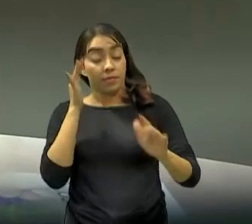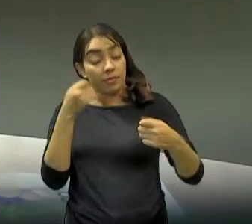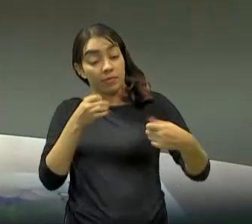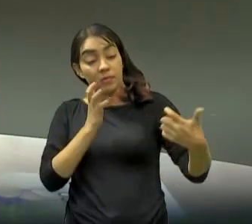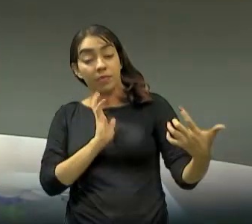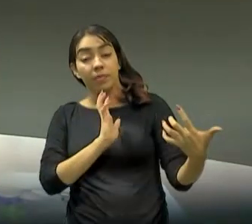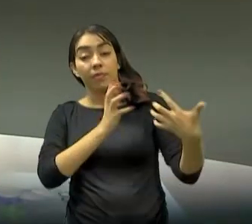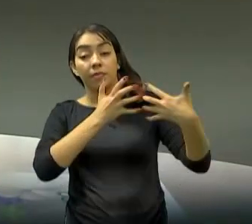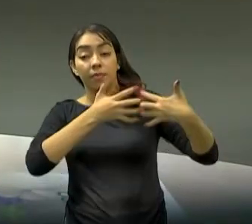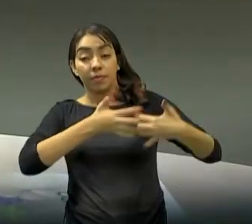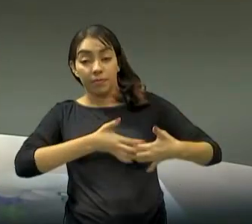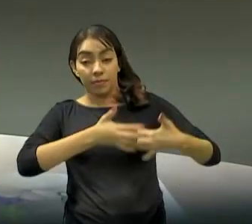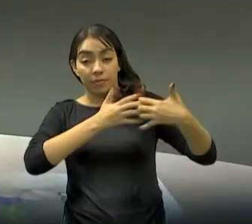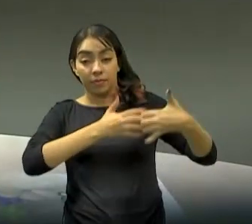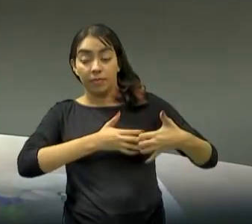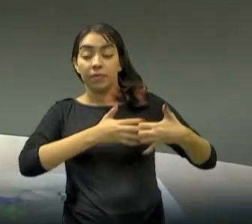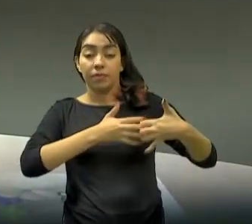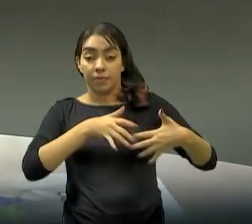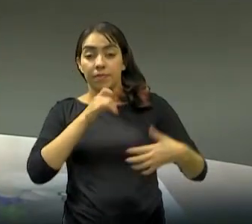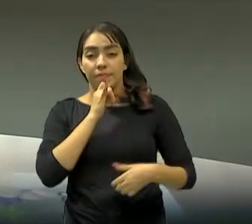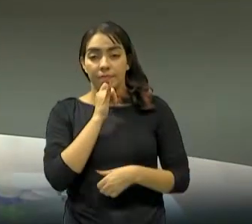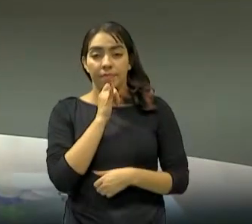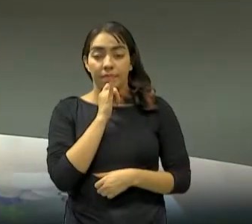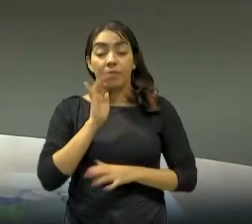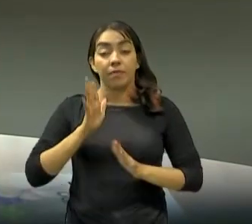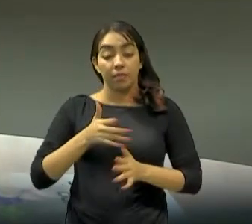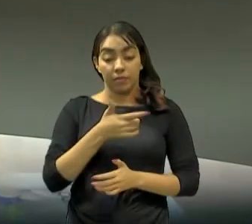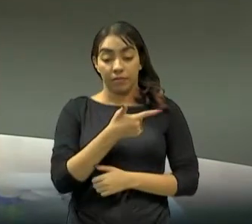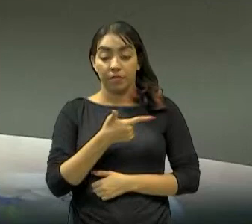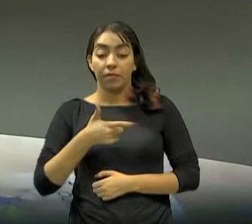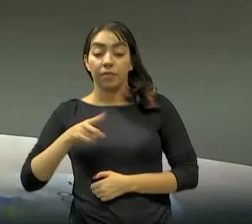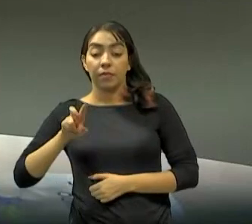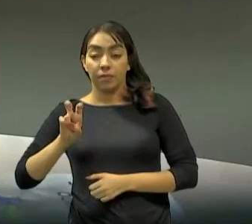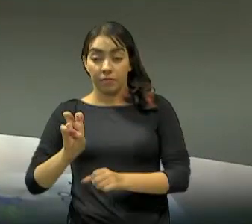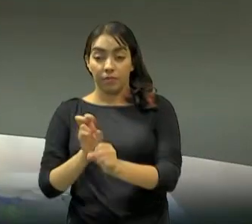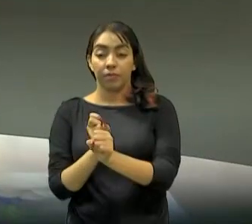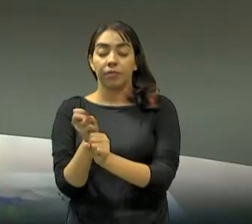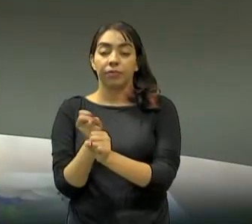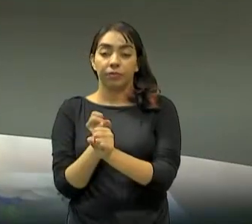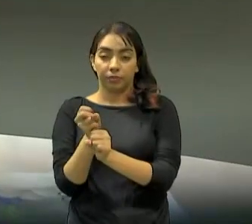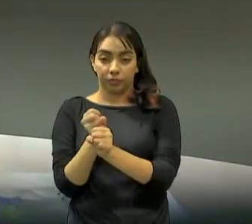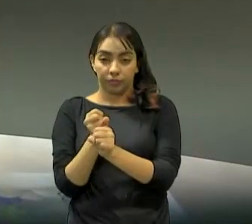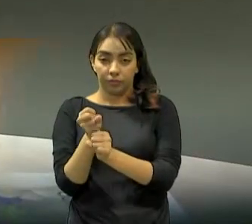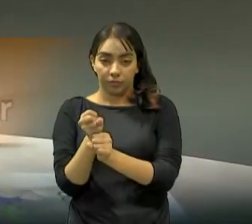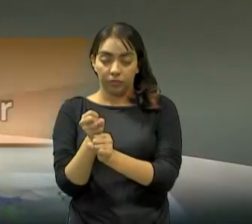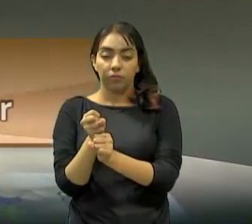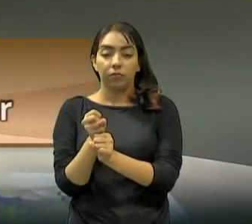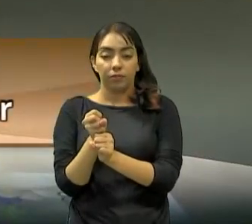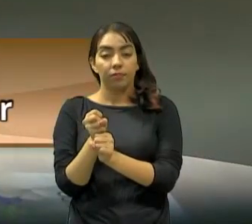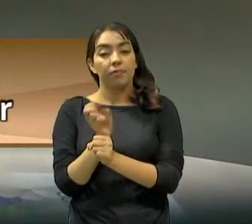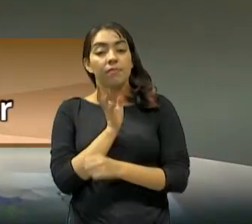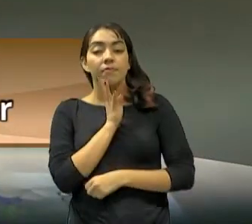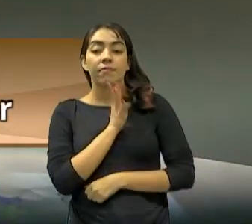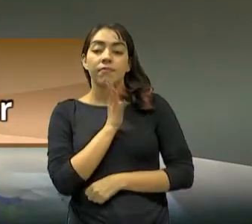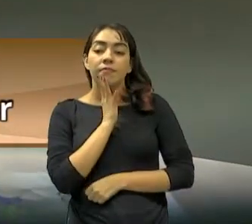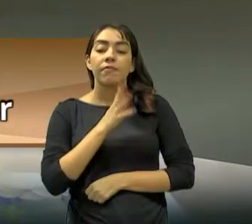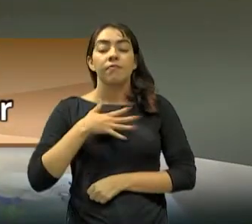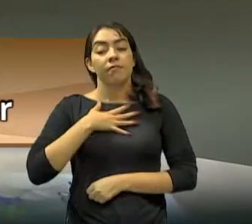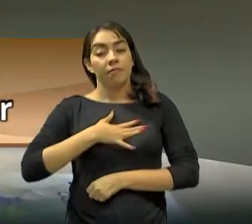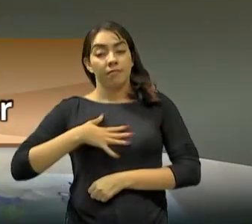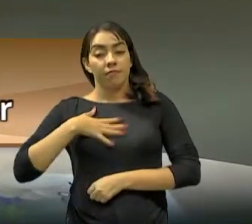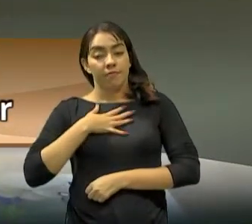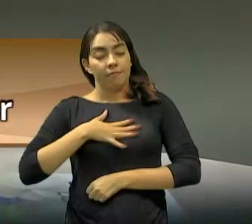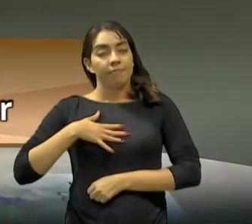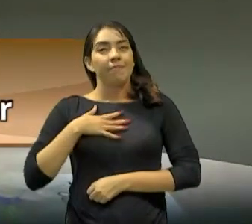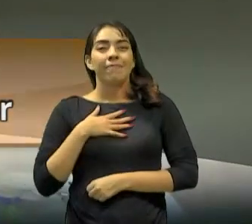não está inventando a roda, ou seja, é um olhar, nesses 25 anos, de que, quão mais delicioso e prazeroso e mais leve fica